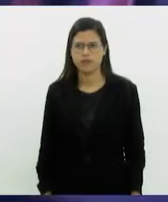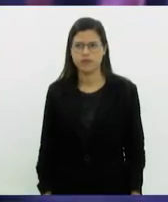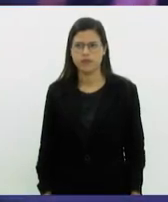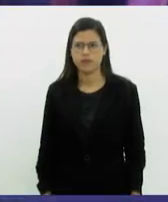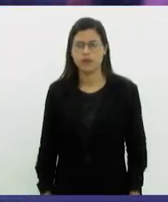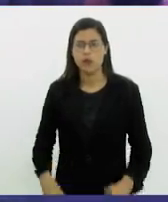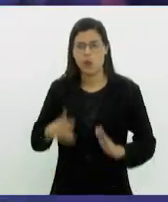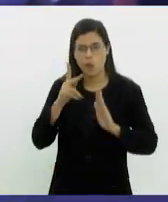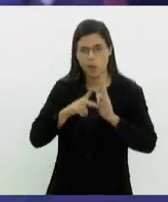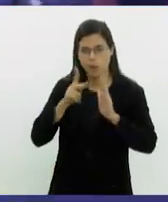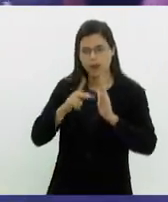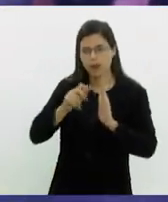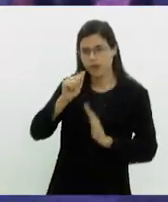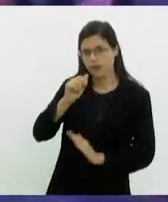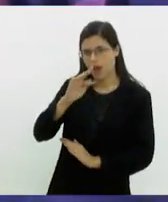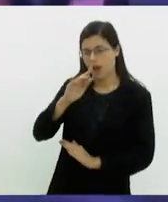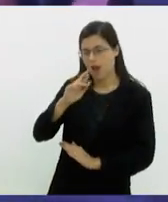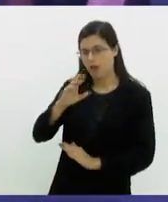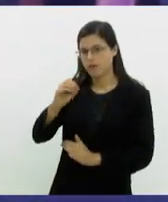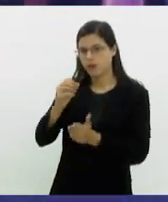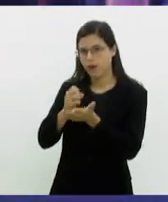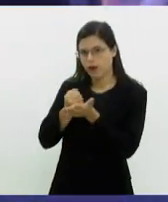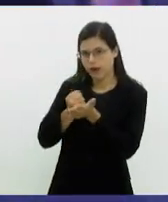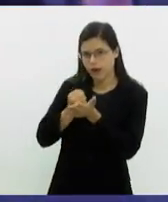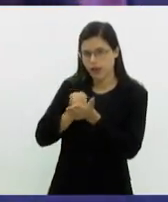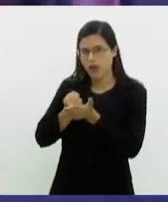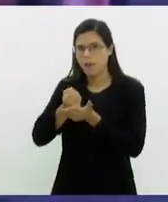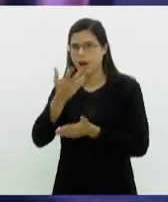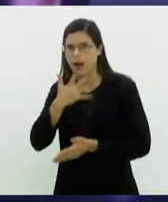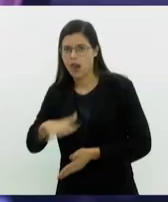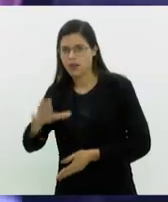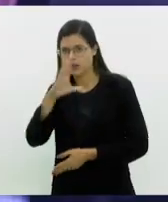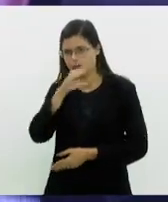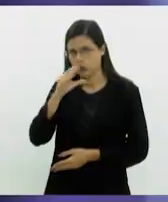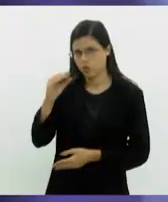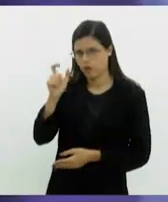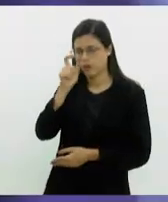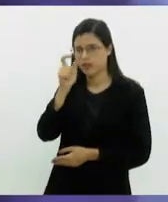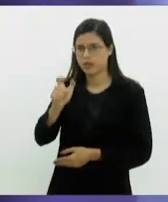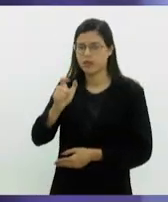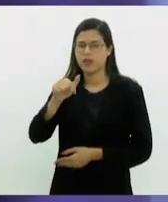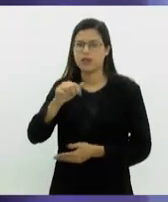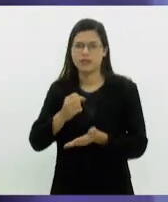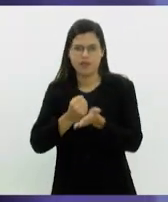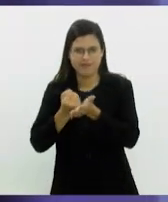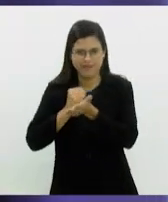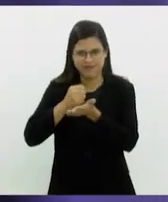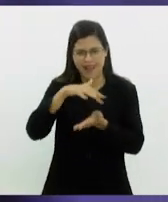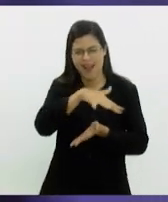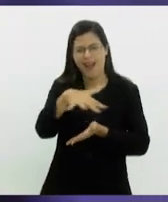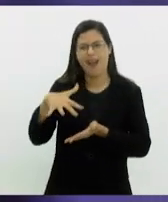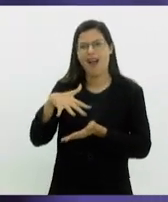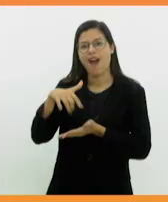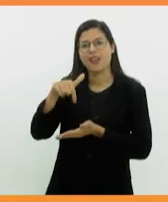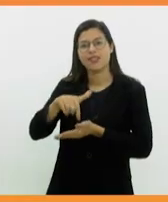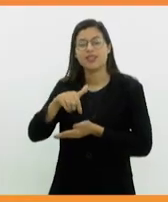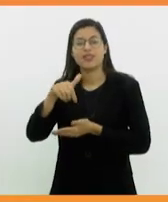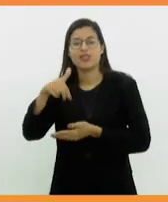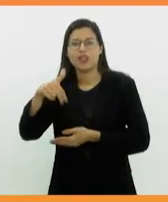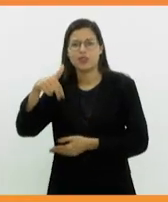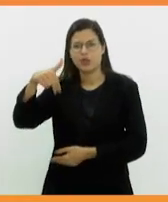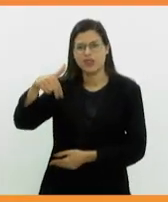O projeto Afro Games de qualificação para crianças e jovens interessados pelo universo dos games está chegando à Zona Sul.